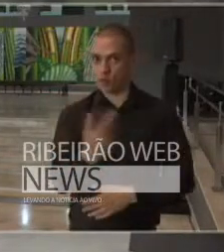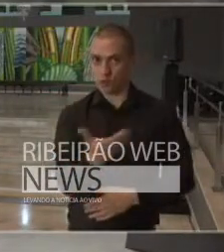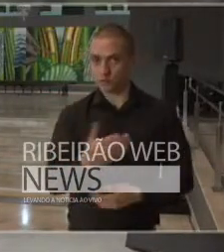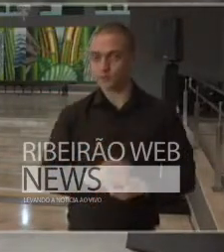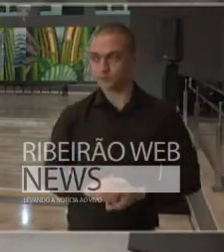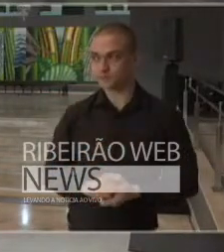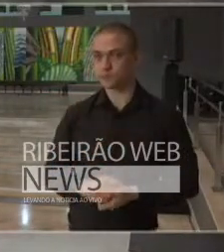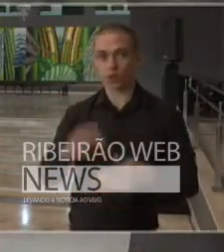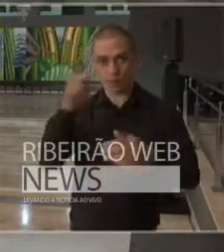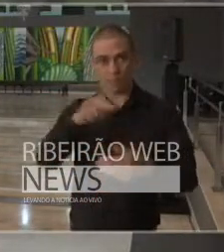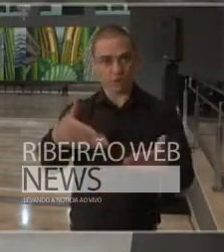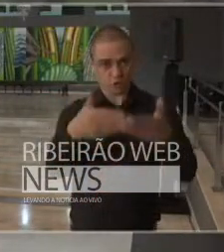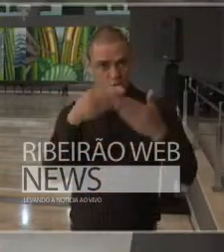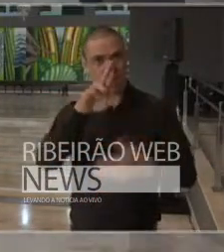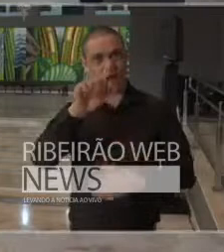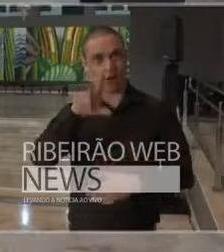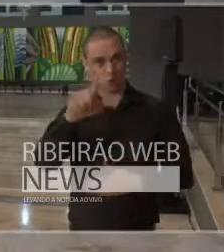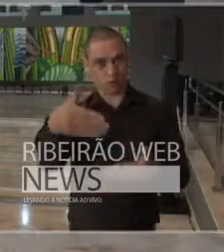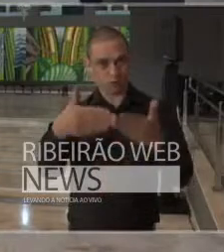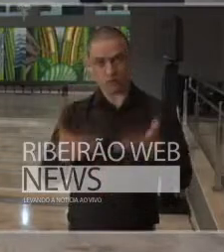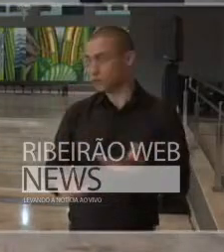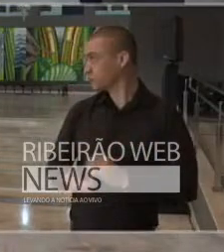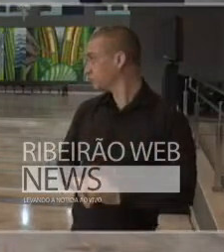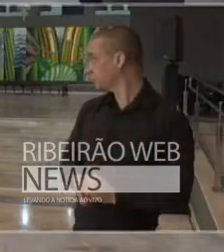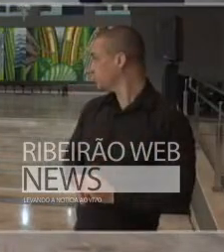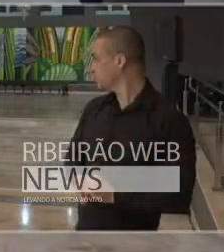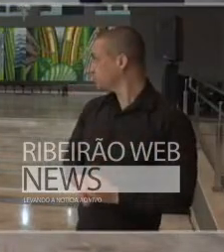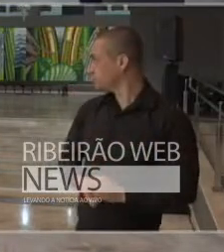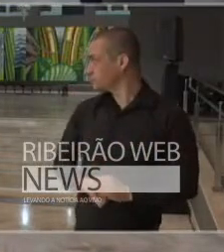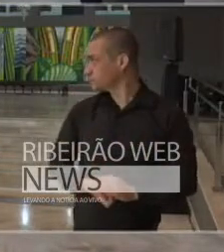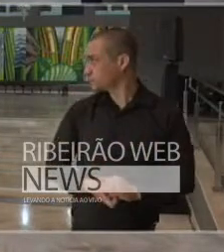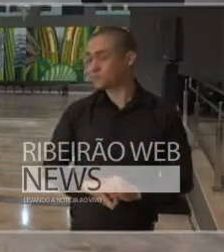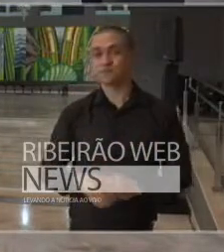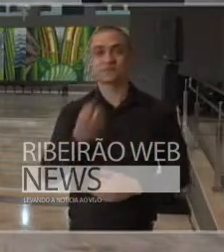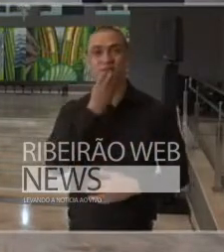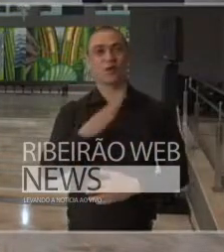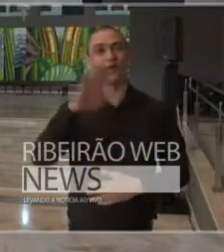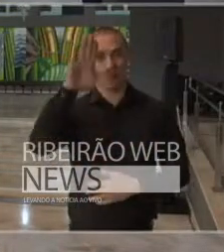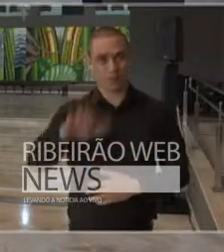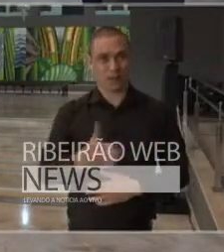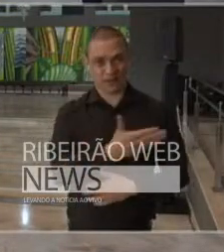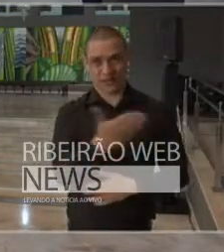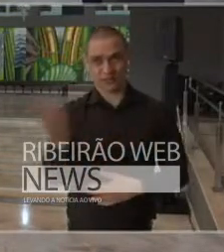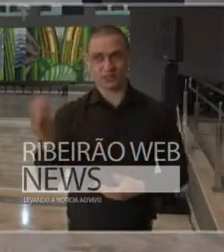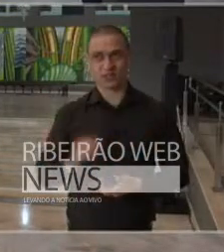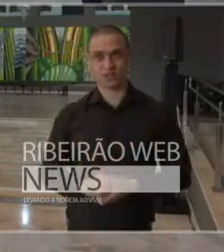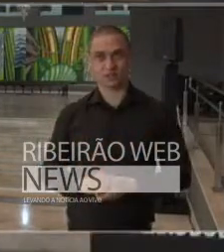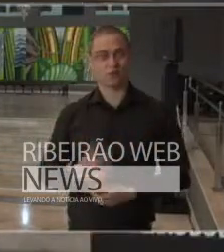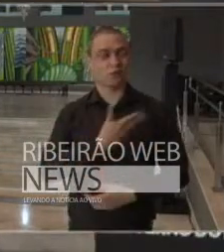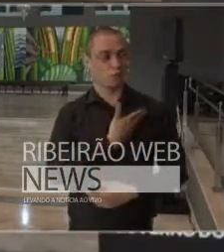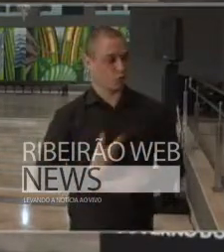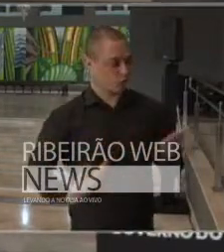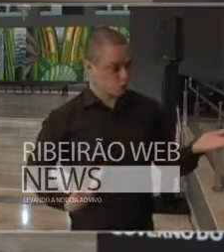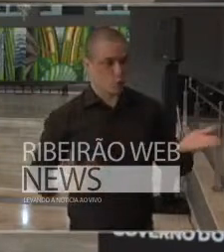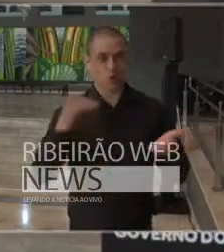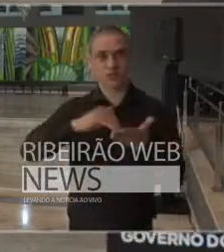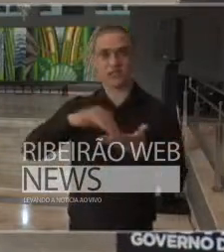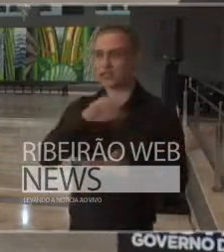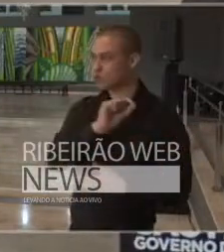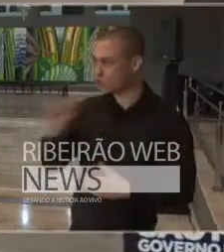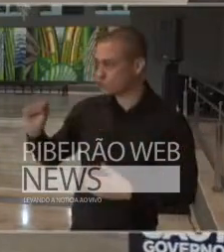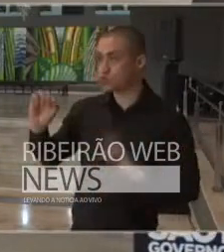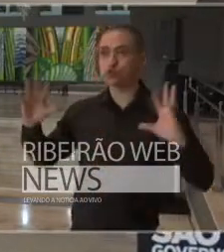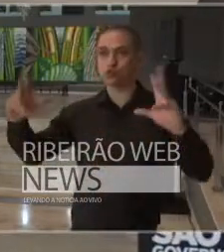vocês. Professor Raul Gonzalez, por favor. Boa tarde a todos, senhor governador, secretários,